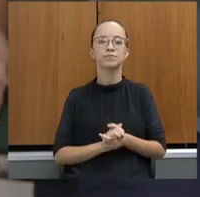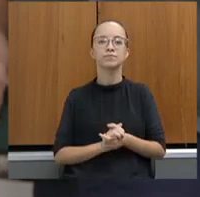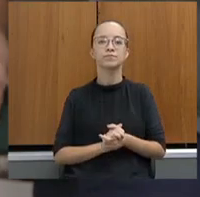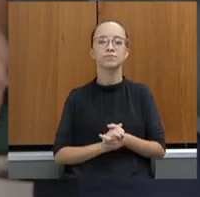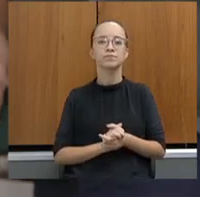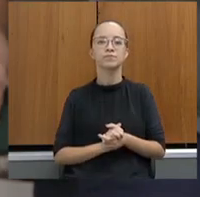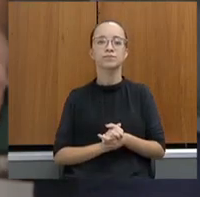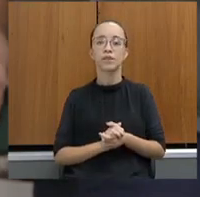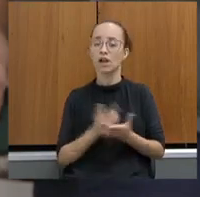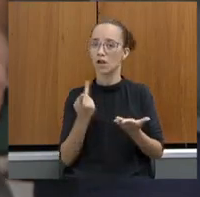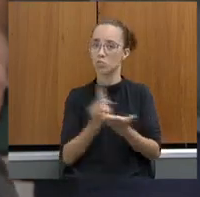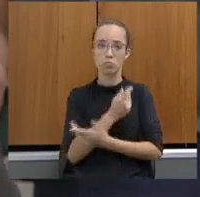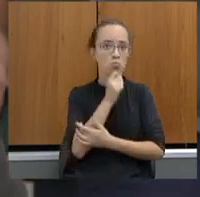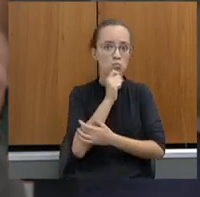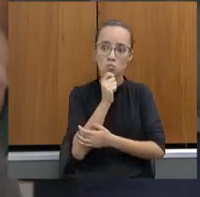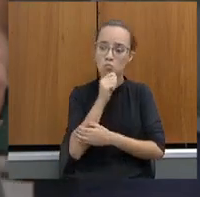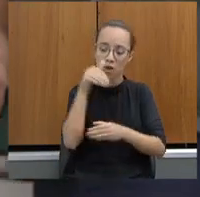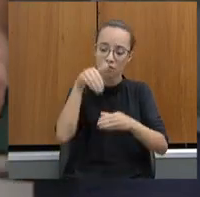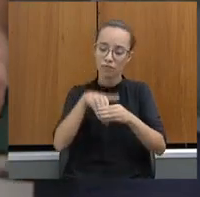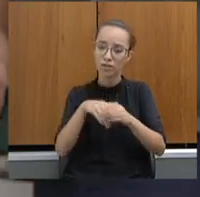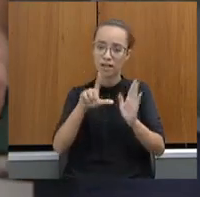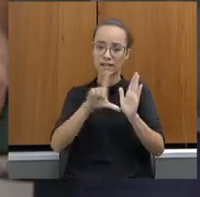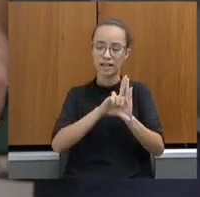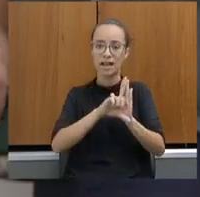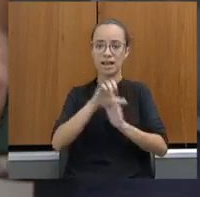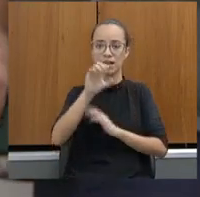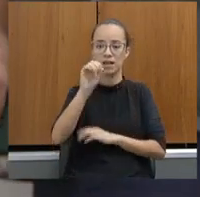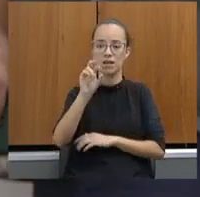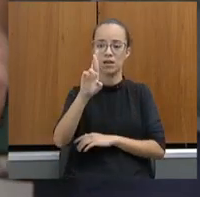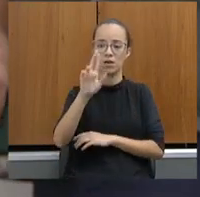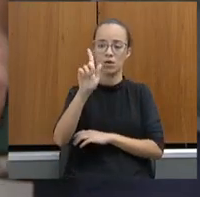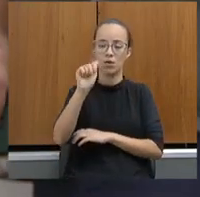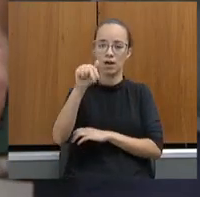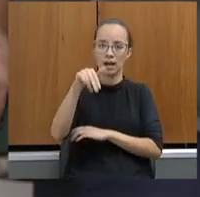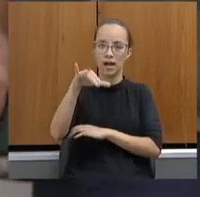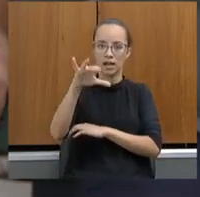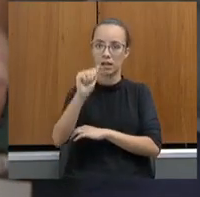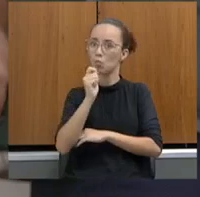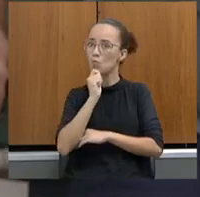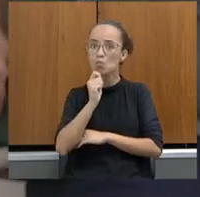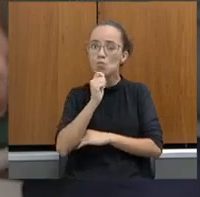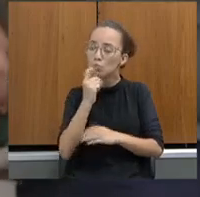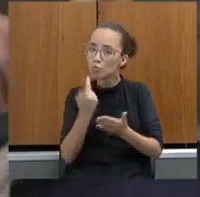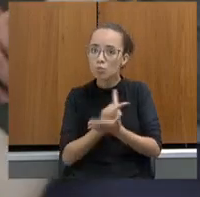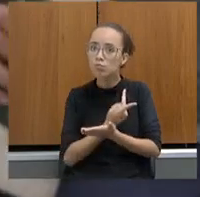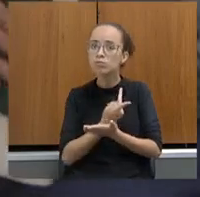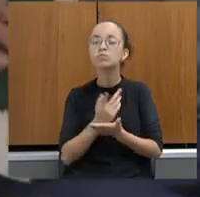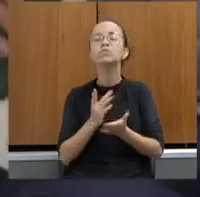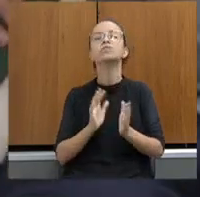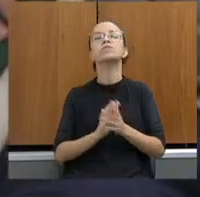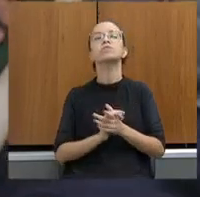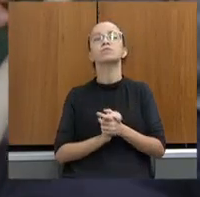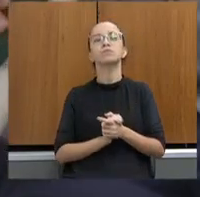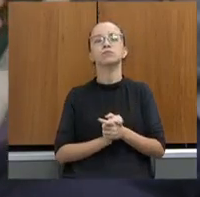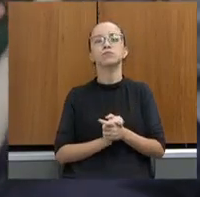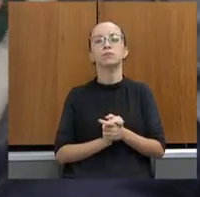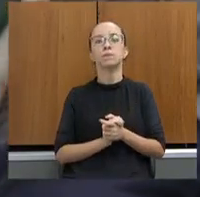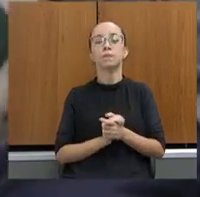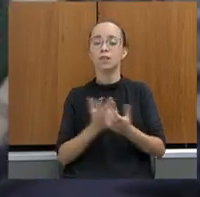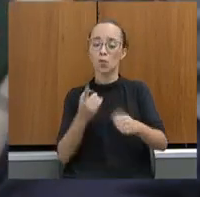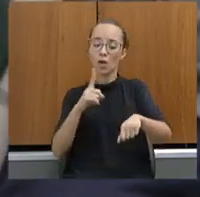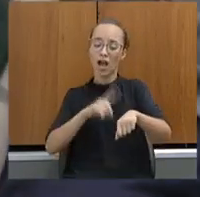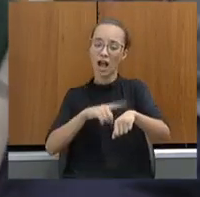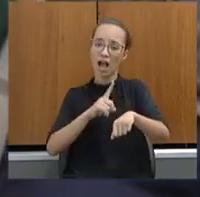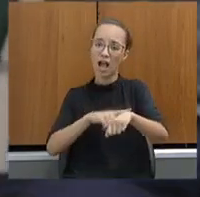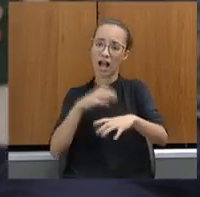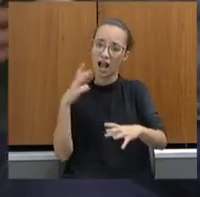não aconteça a votação da lei orgânica, do projeto de lei complementar que vai expor sobre a lei orgânica, a carga horária